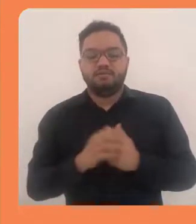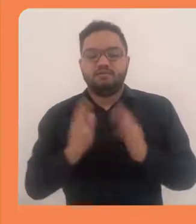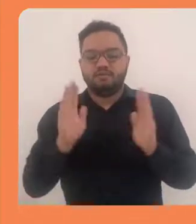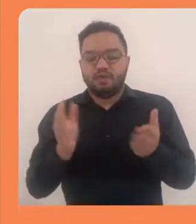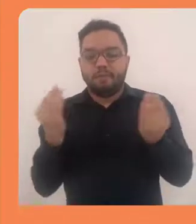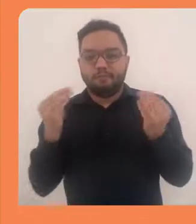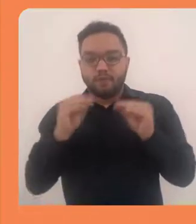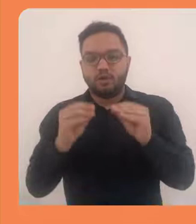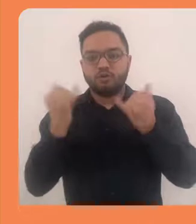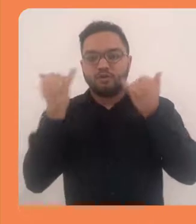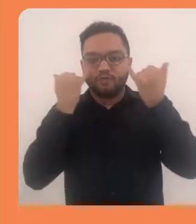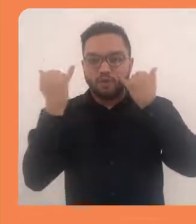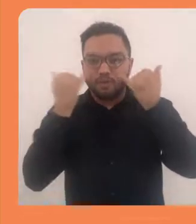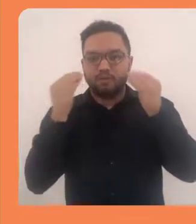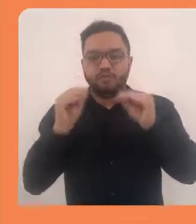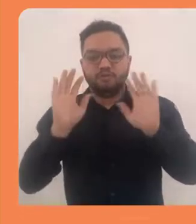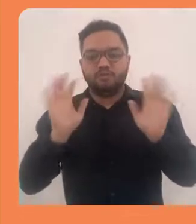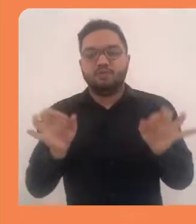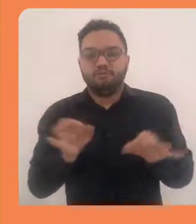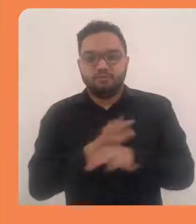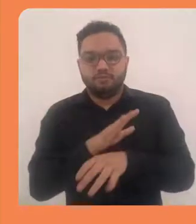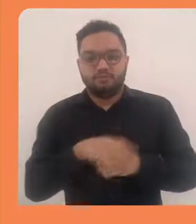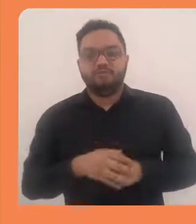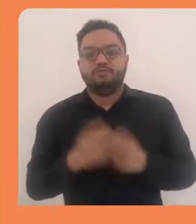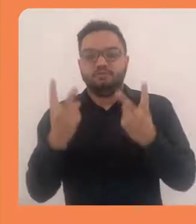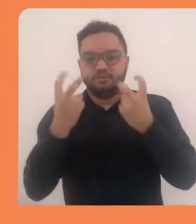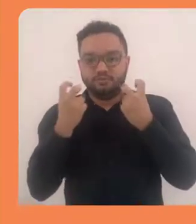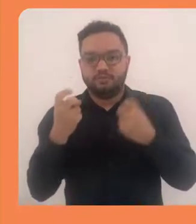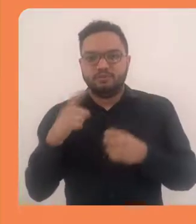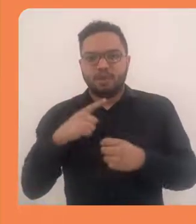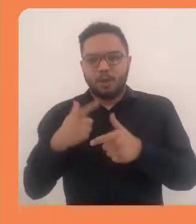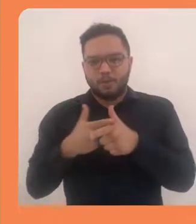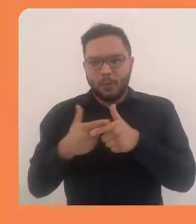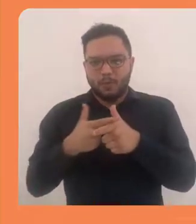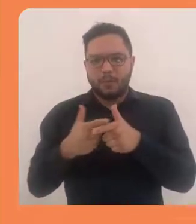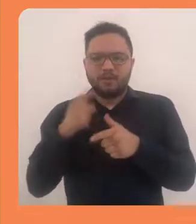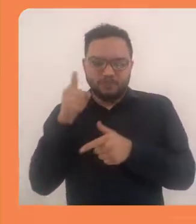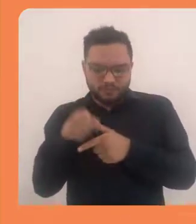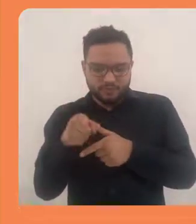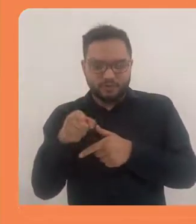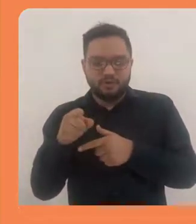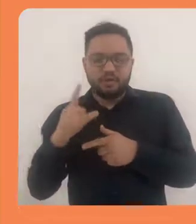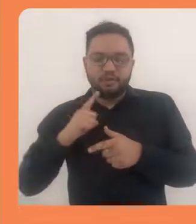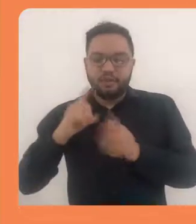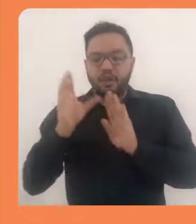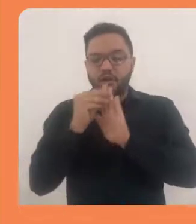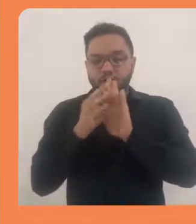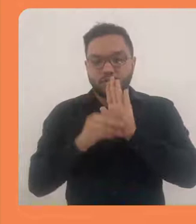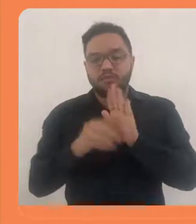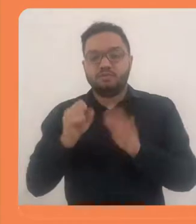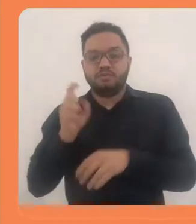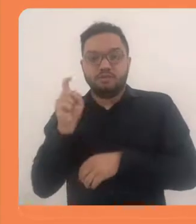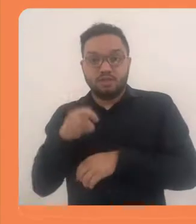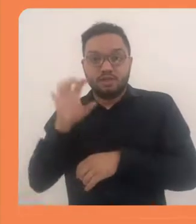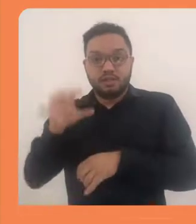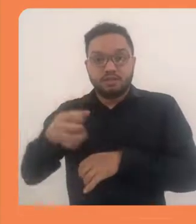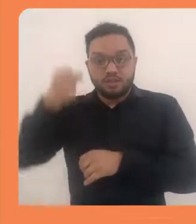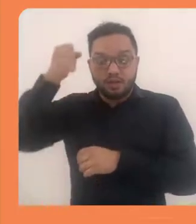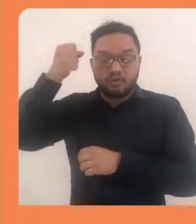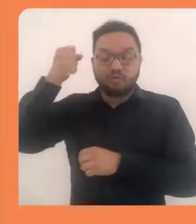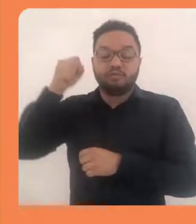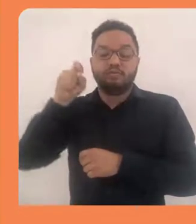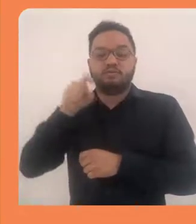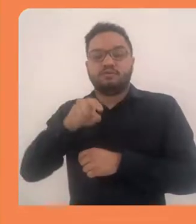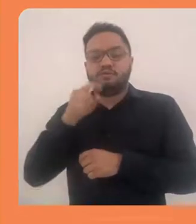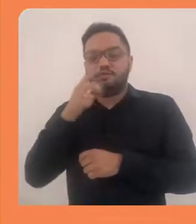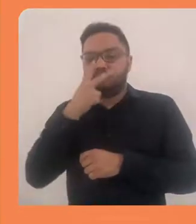Atualizar, e ele já inclui essa informação aqui para vocês. Vejam que tem um bug aqui, que apesar de ter